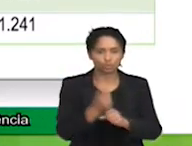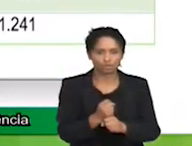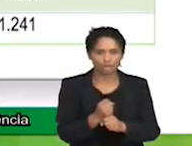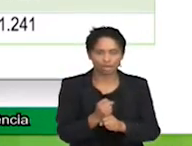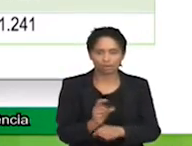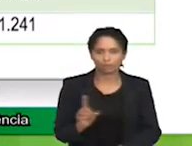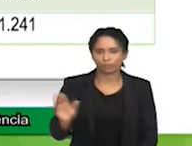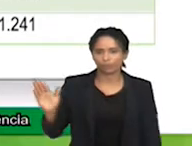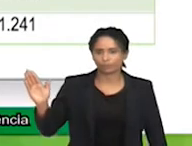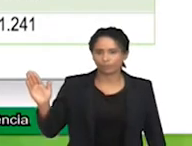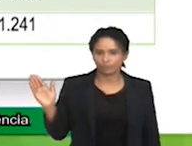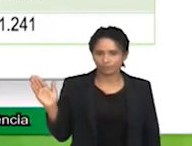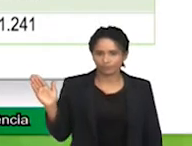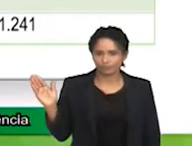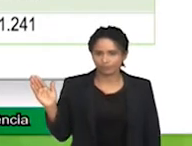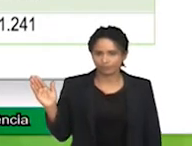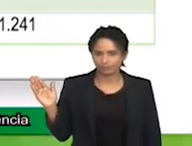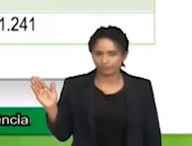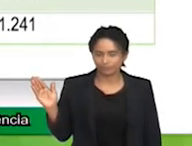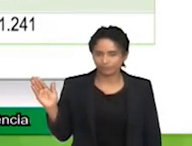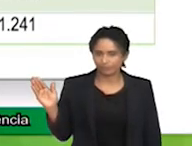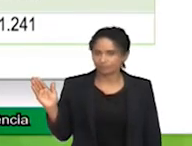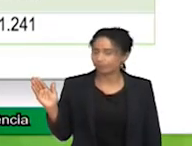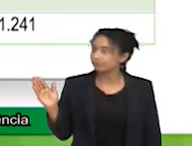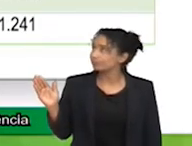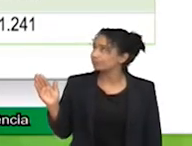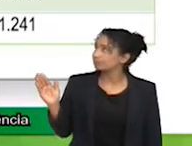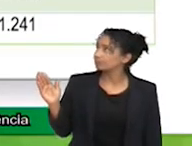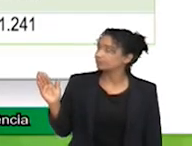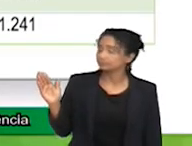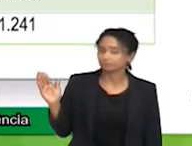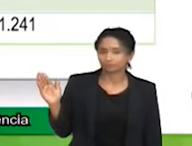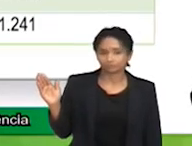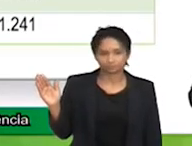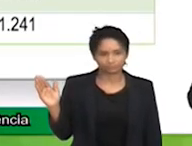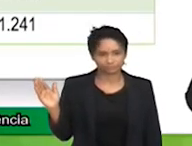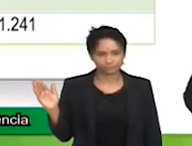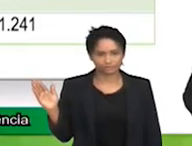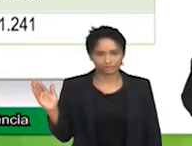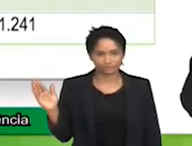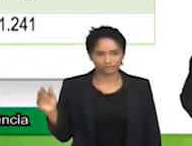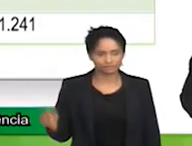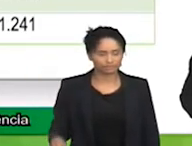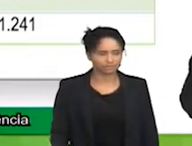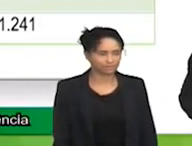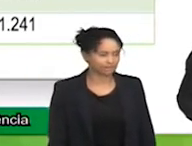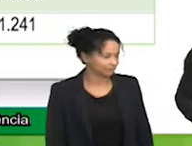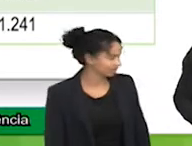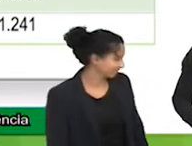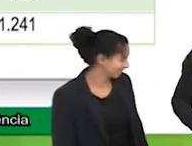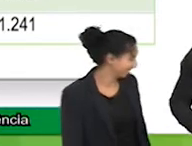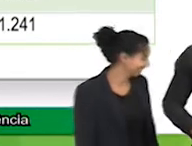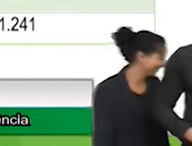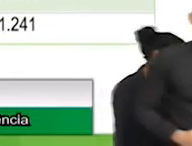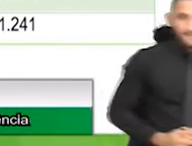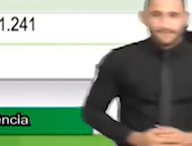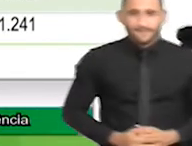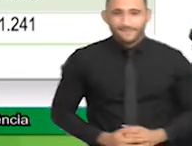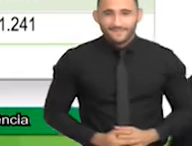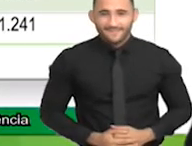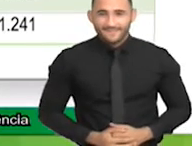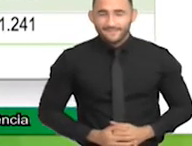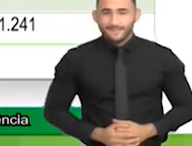censo diverge só um pouco, de 10 anos para cá. E o total de alunos que nós temos hoje são de